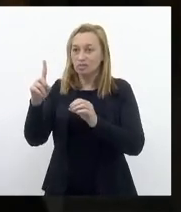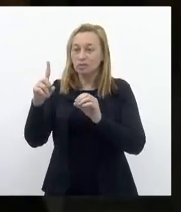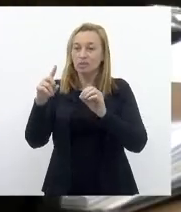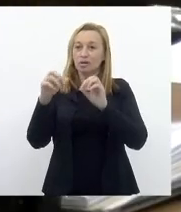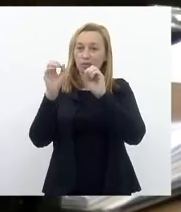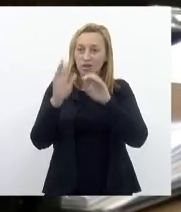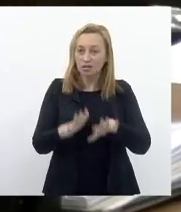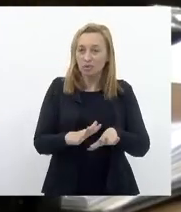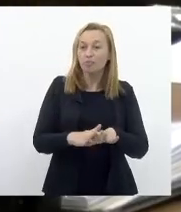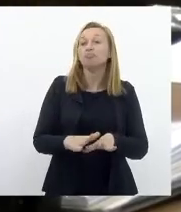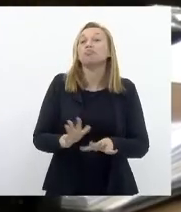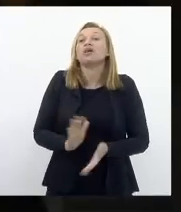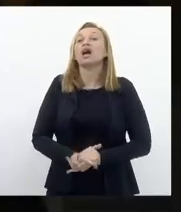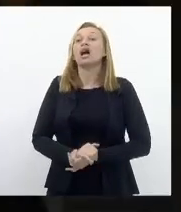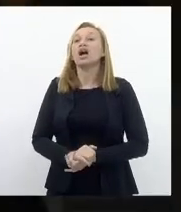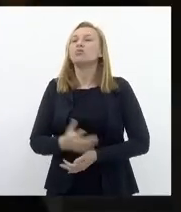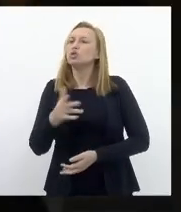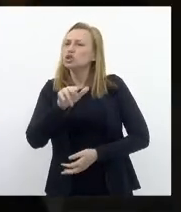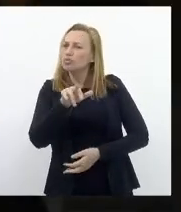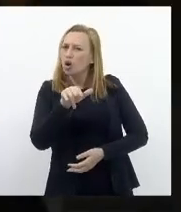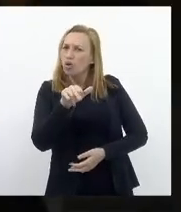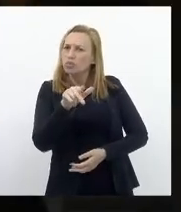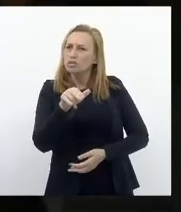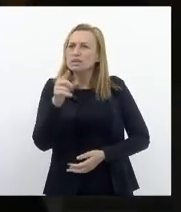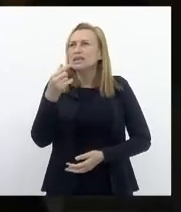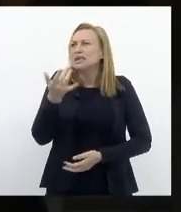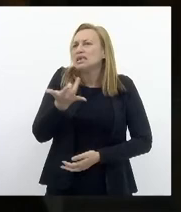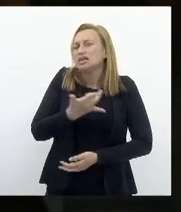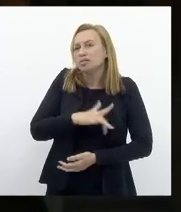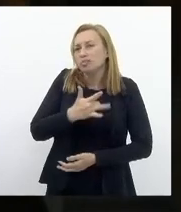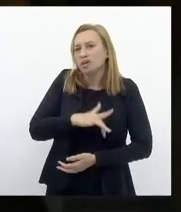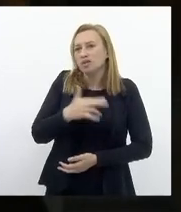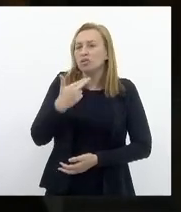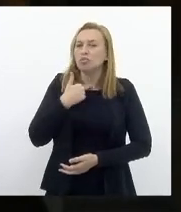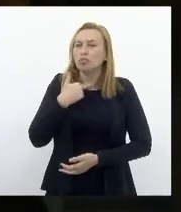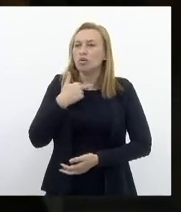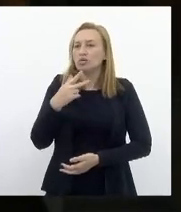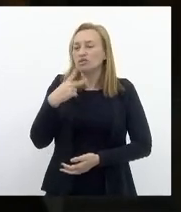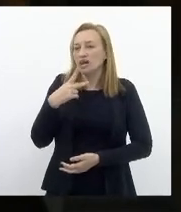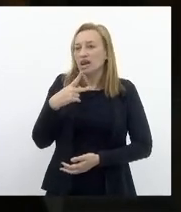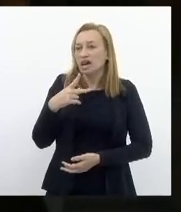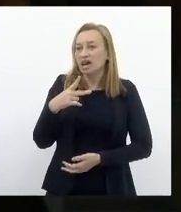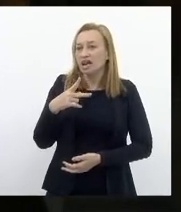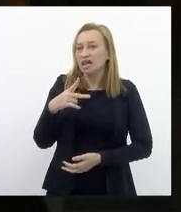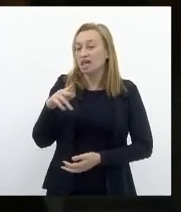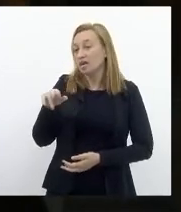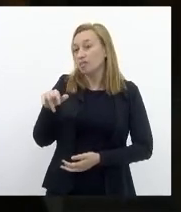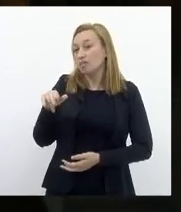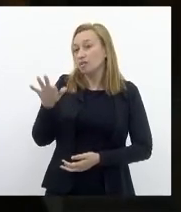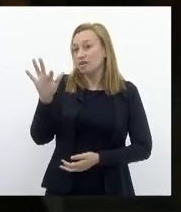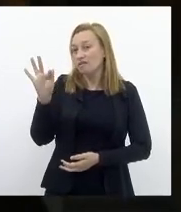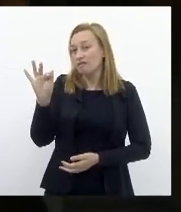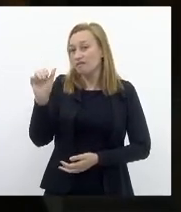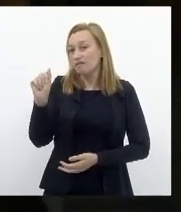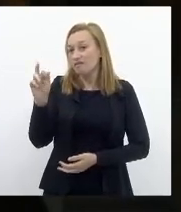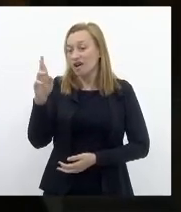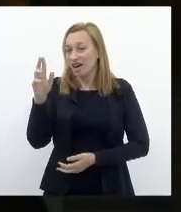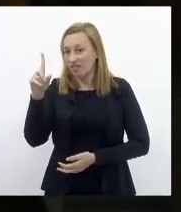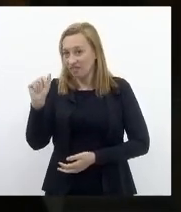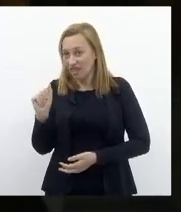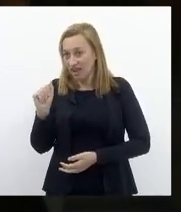Aos meus irmãos Que pena Que eu não posso dizer Irmão de farda Deputado Bando Família Porque